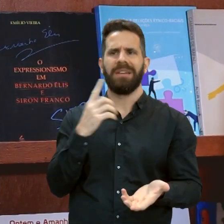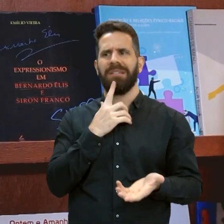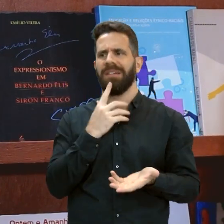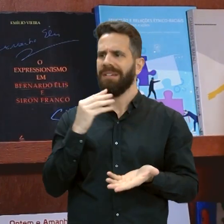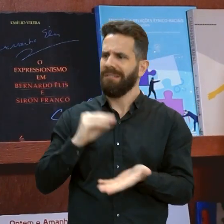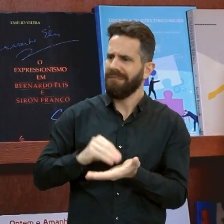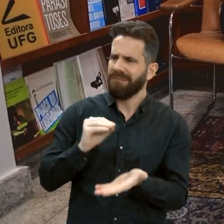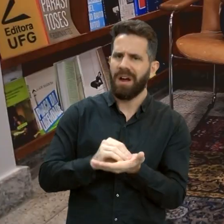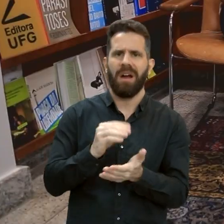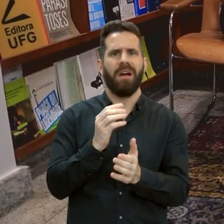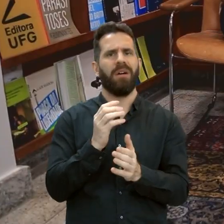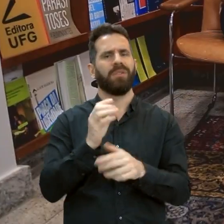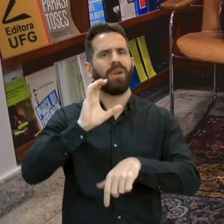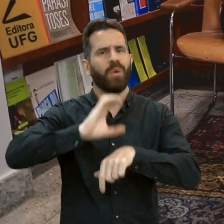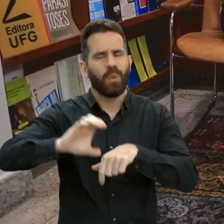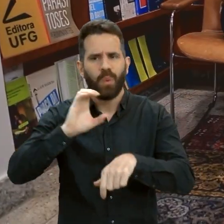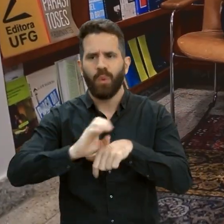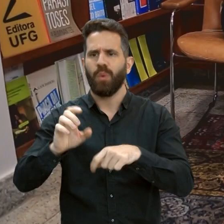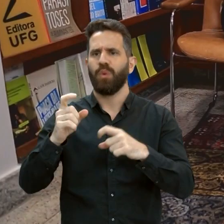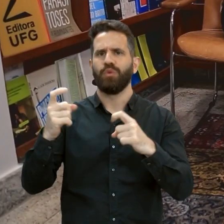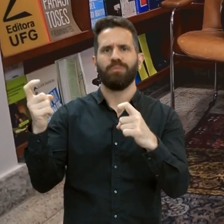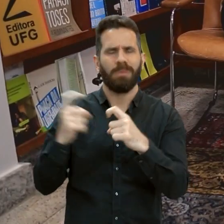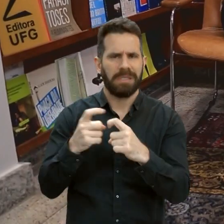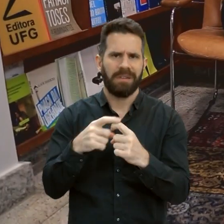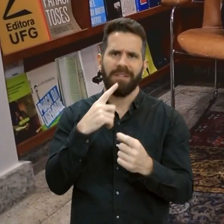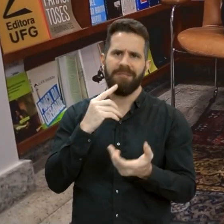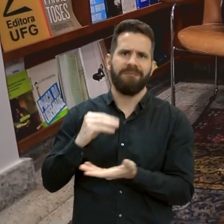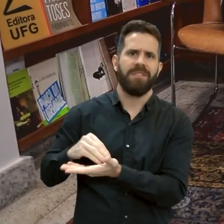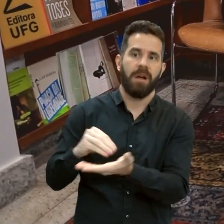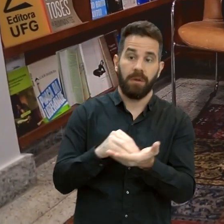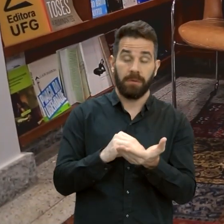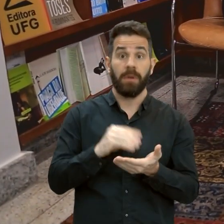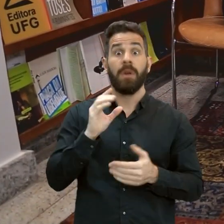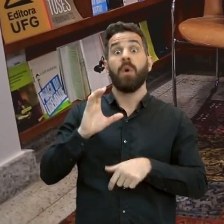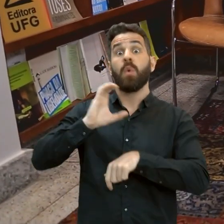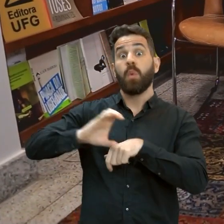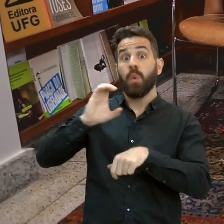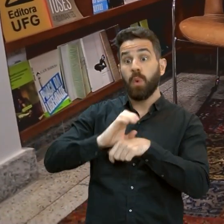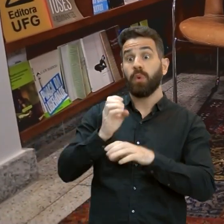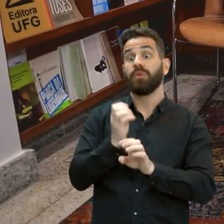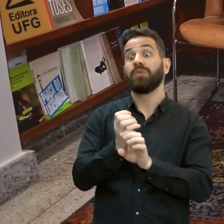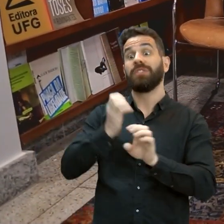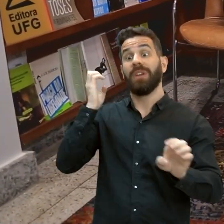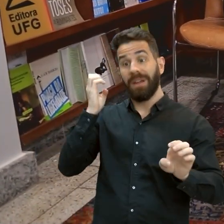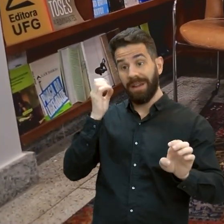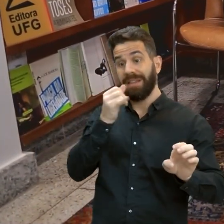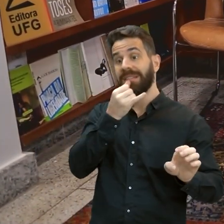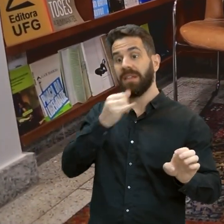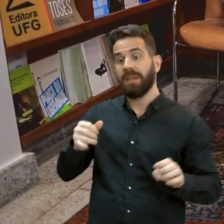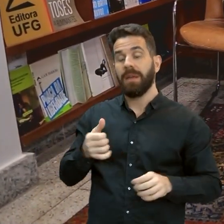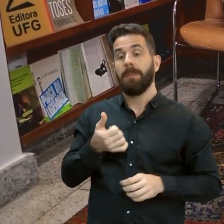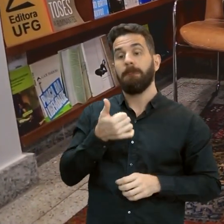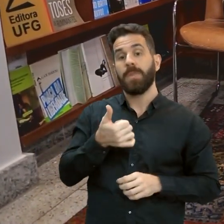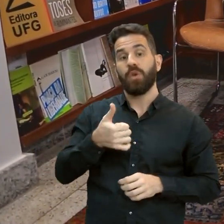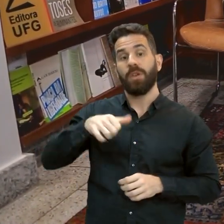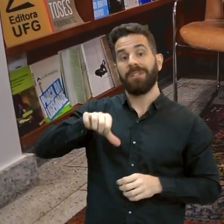universidade. Imagina, o curso de Engenharia Elétrica foi criado em 1964,